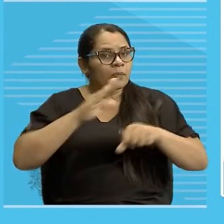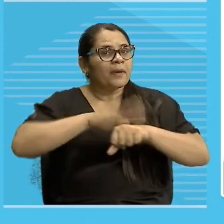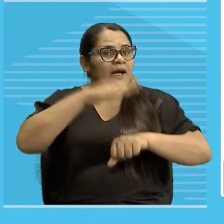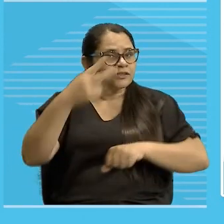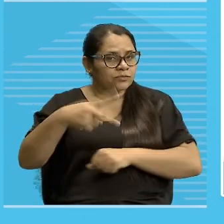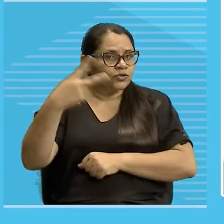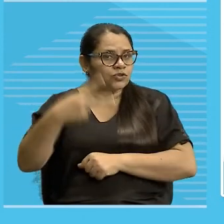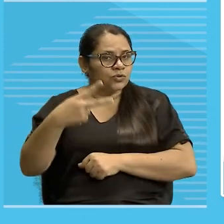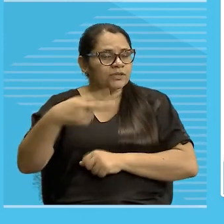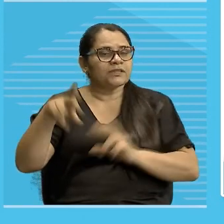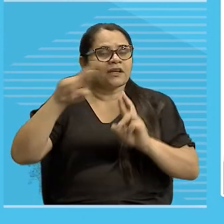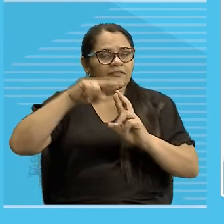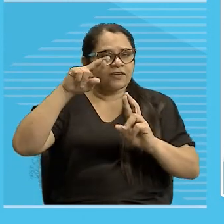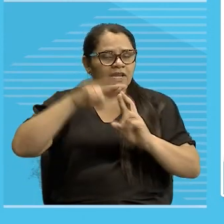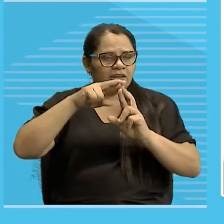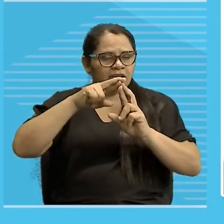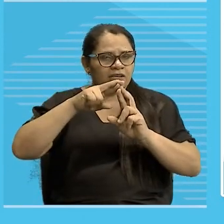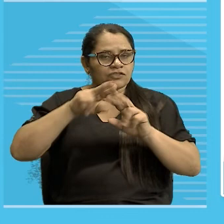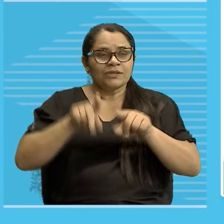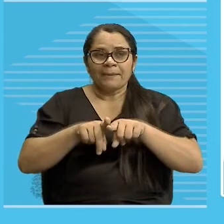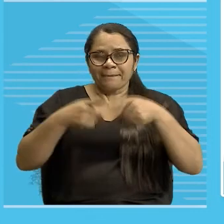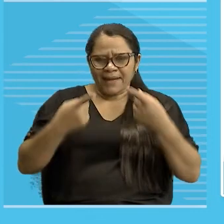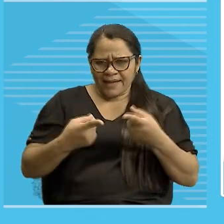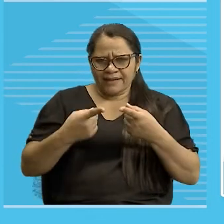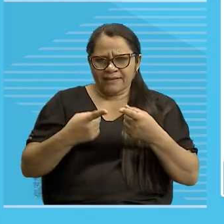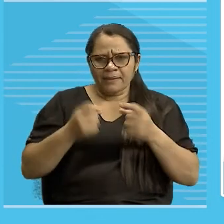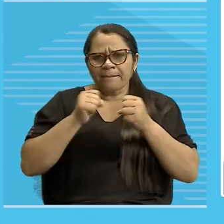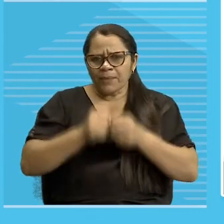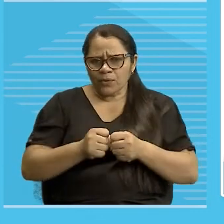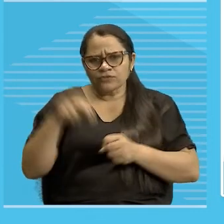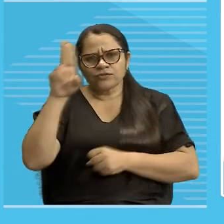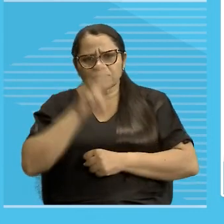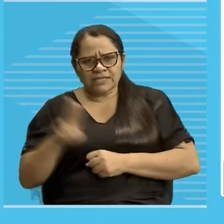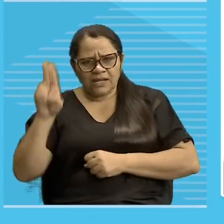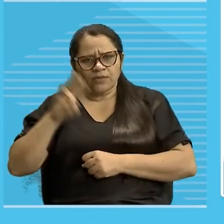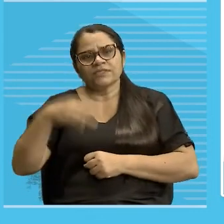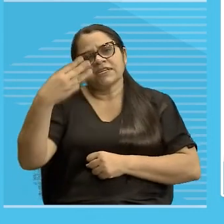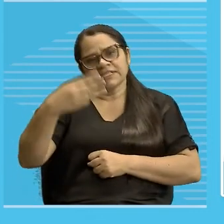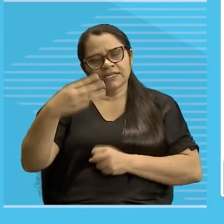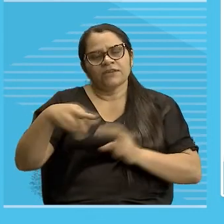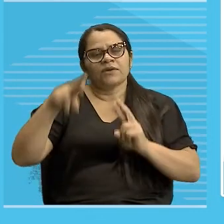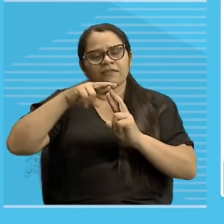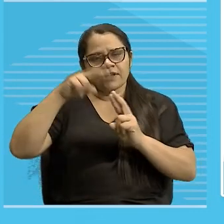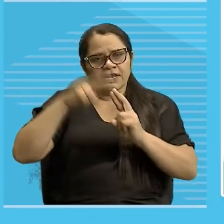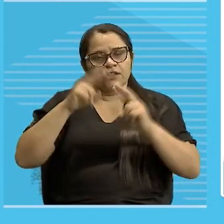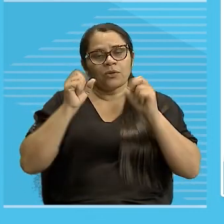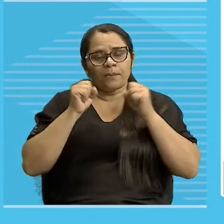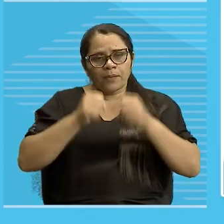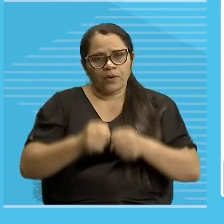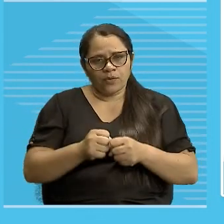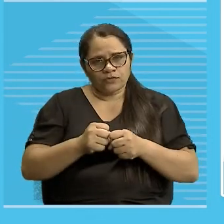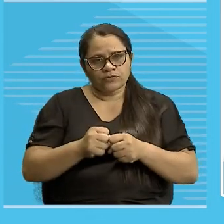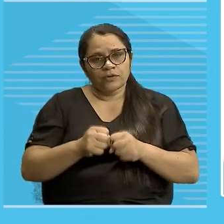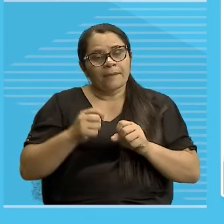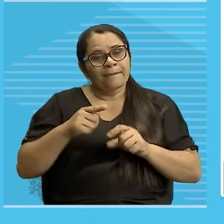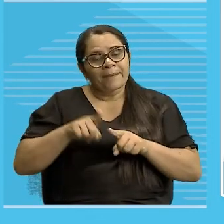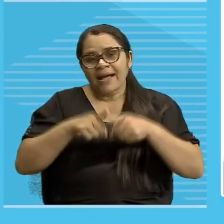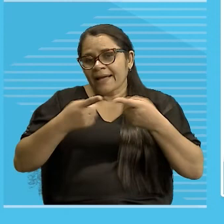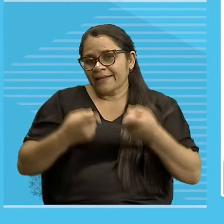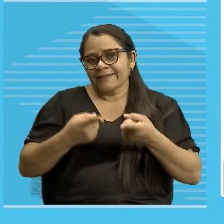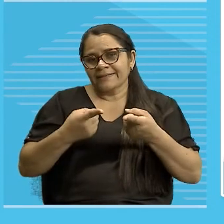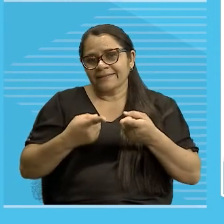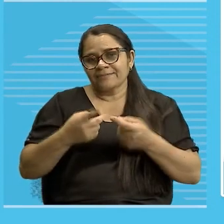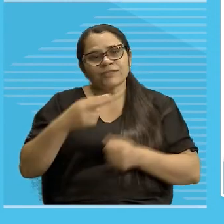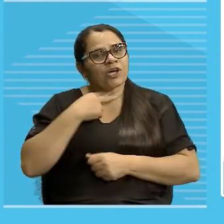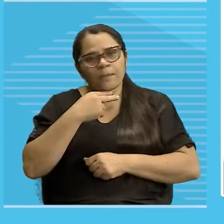vamos supor que você queira colocar aqui um terceiro referente, você pode, pode, só que você não vai mais utilizar os demonstrativos, você vai